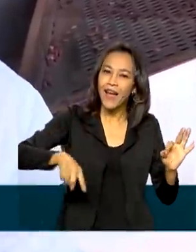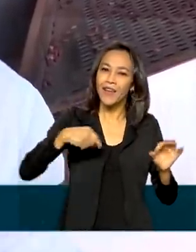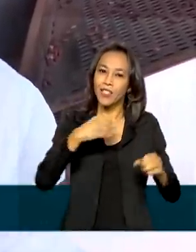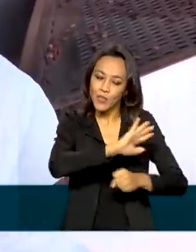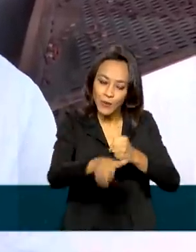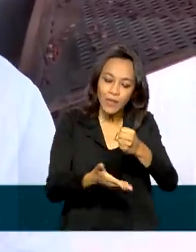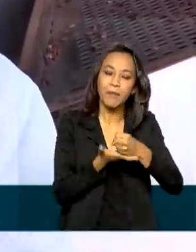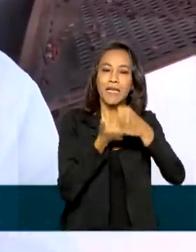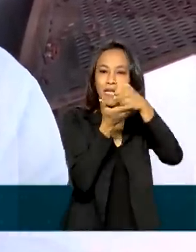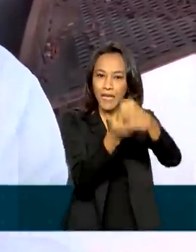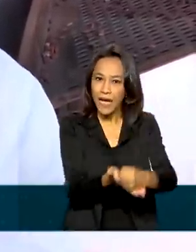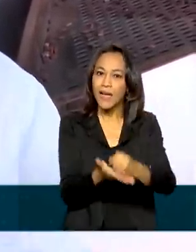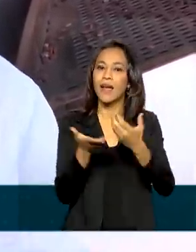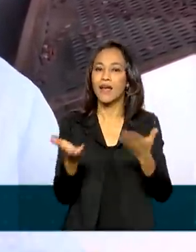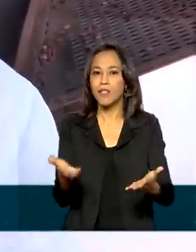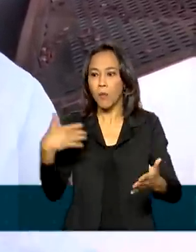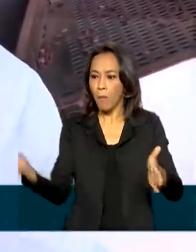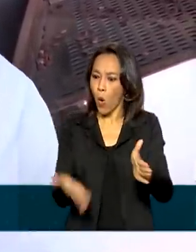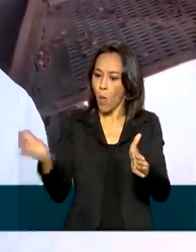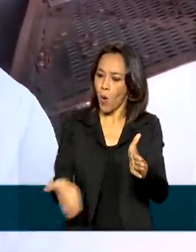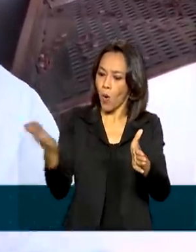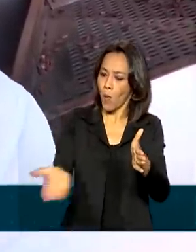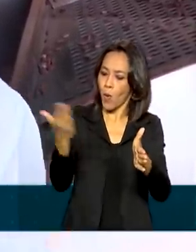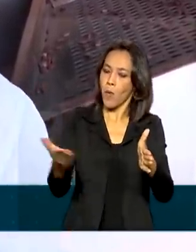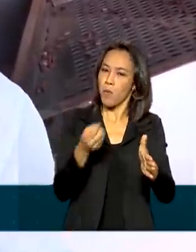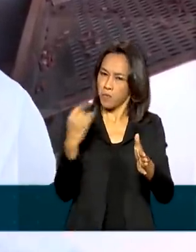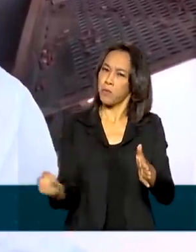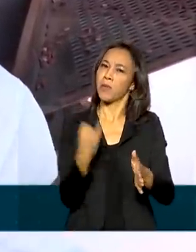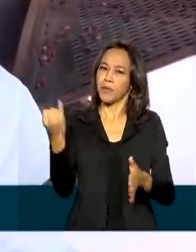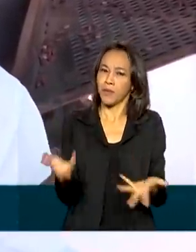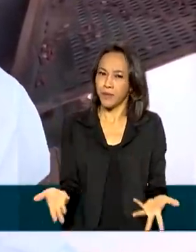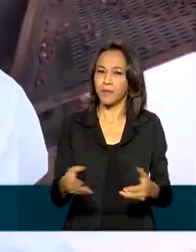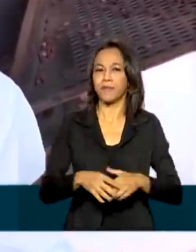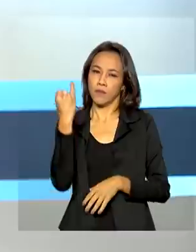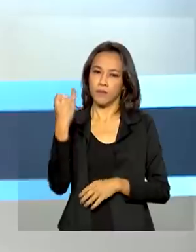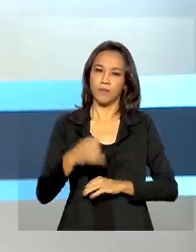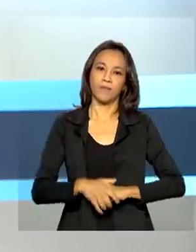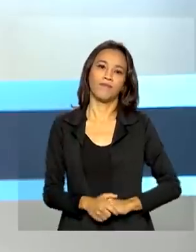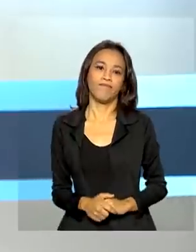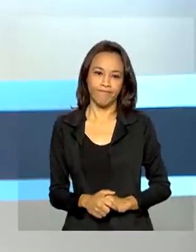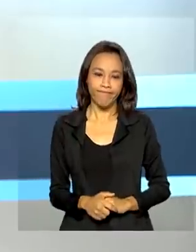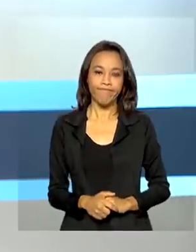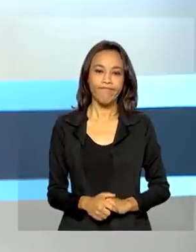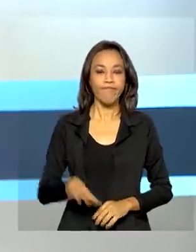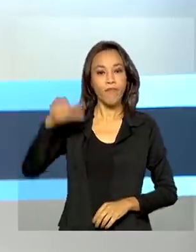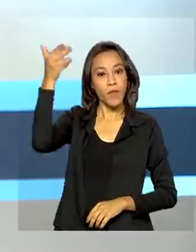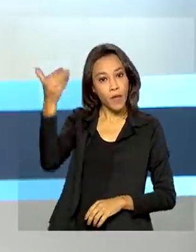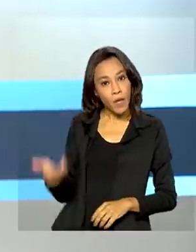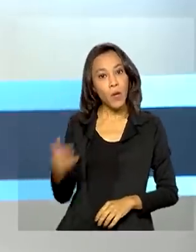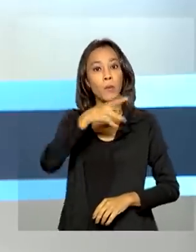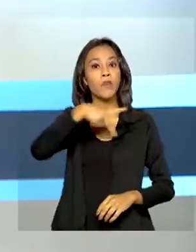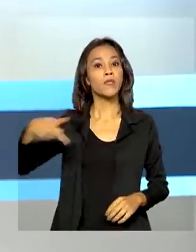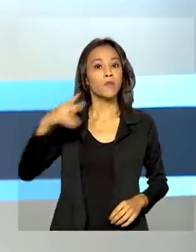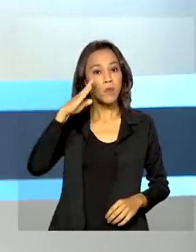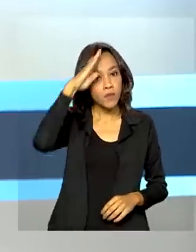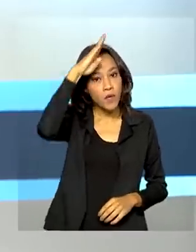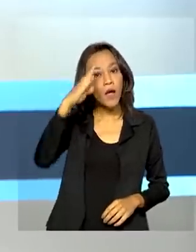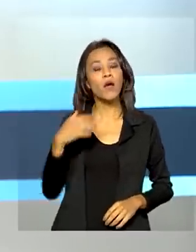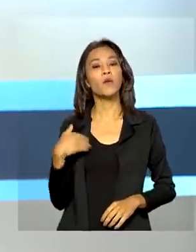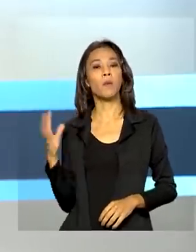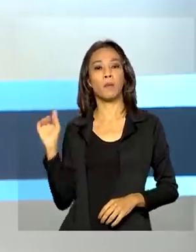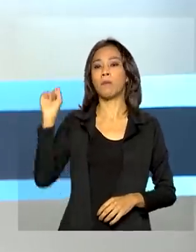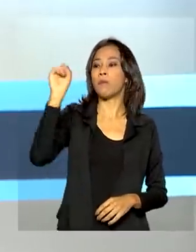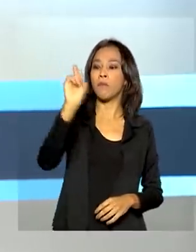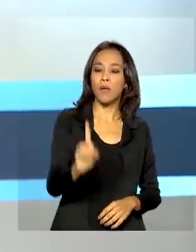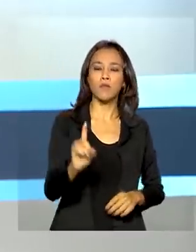sustentabilidade é uma produção muito importante. O presidente Jair Bolsonaro participou por